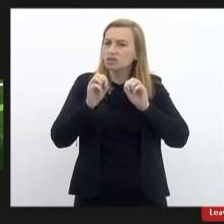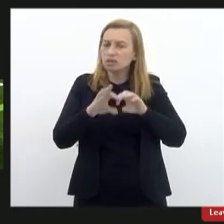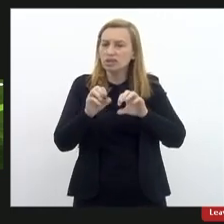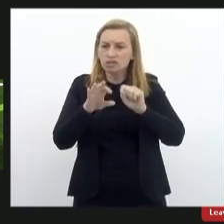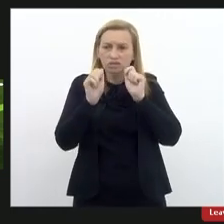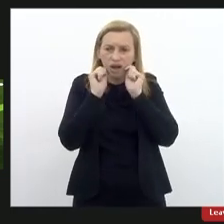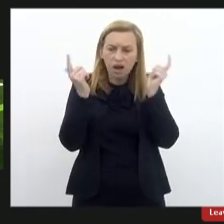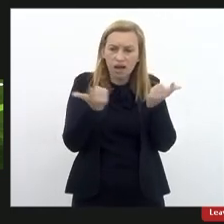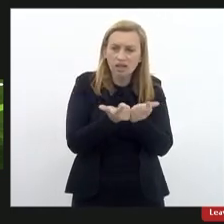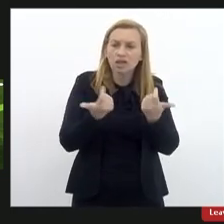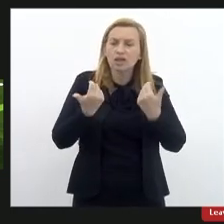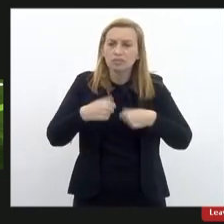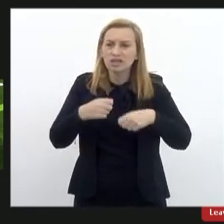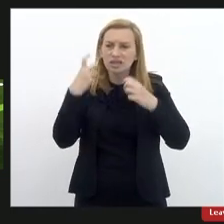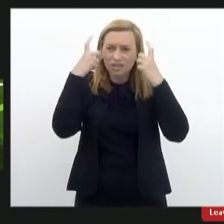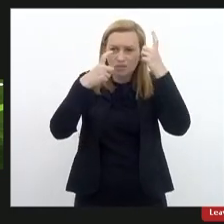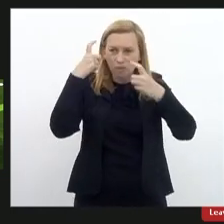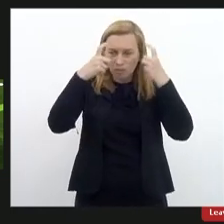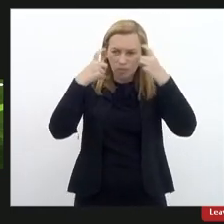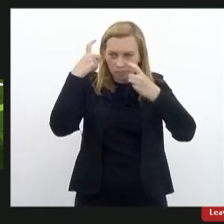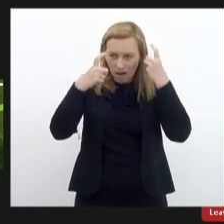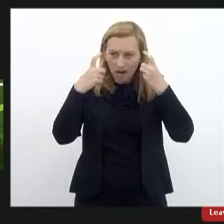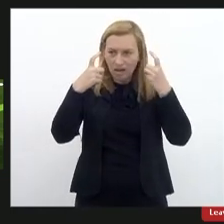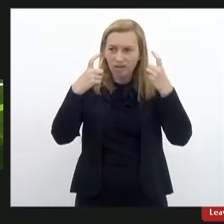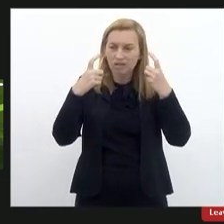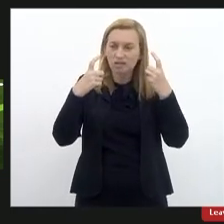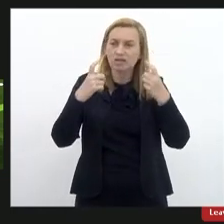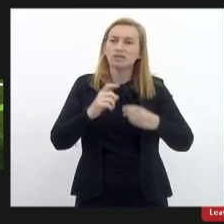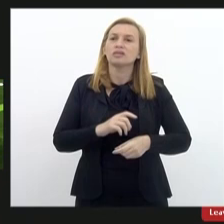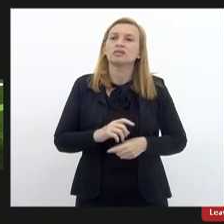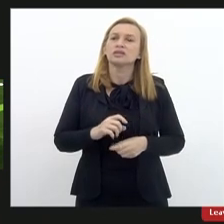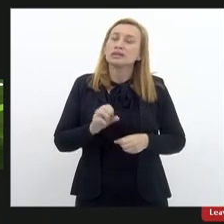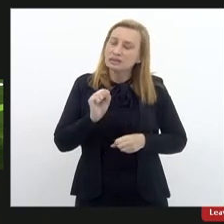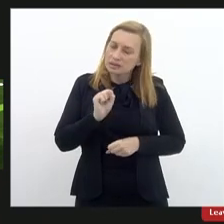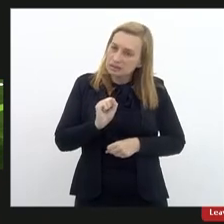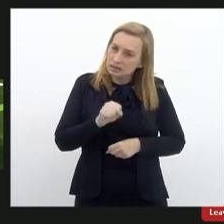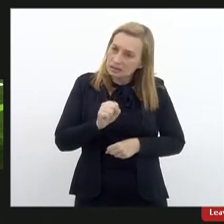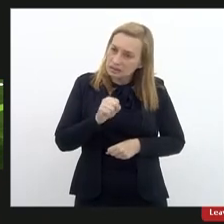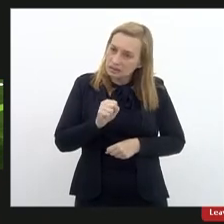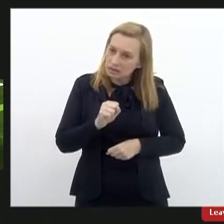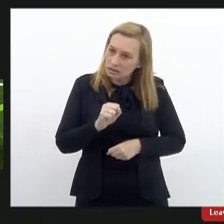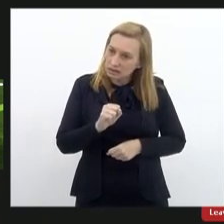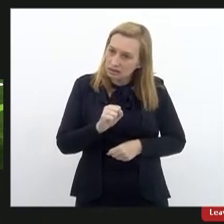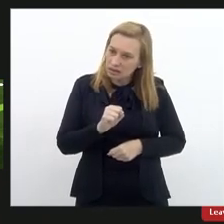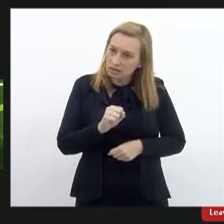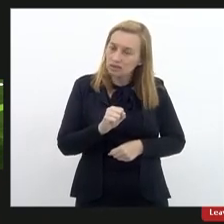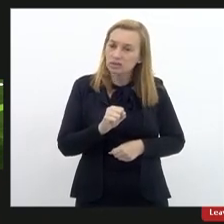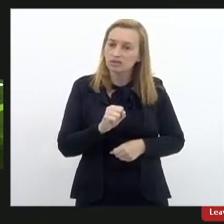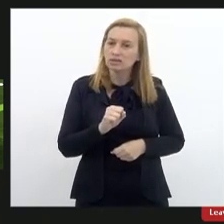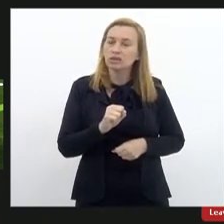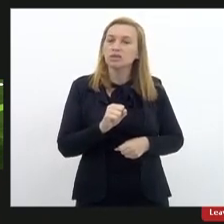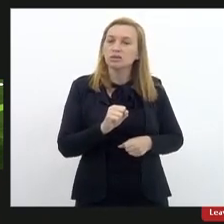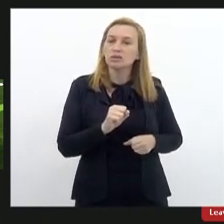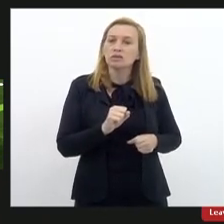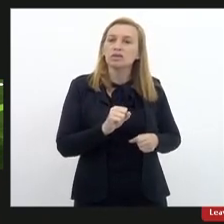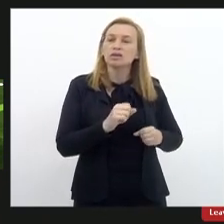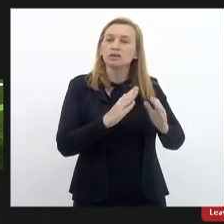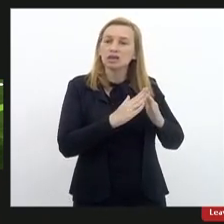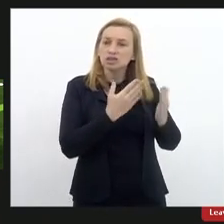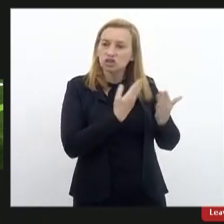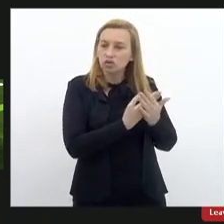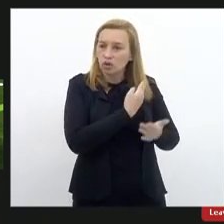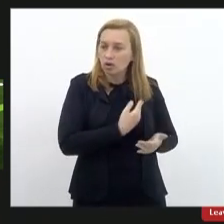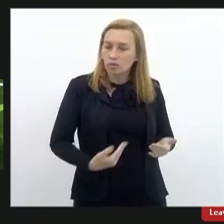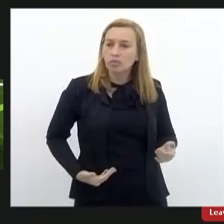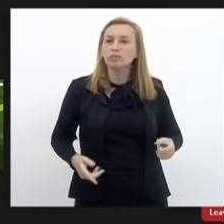LERJ, deveriam se preocupar muito, muito, sim com as condições das escolas públicas, mas também com